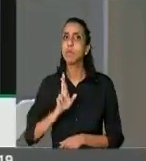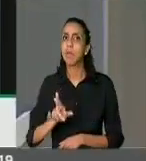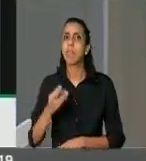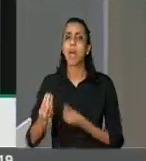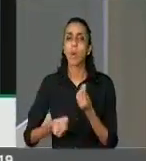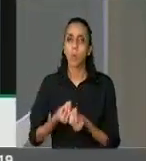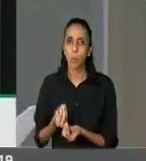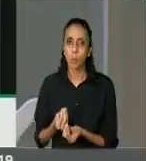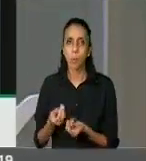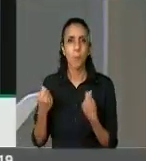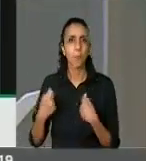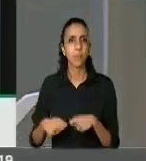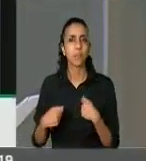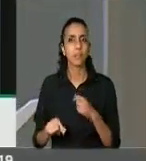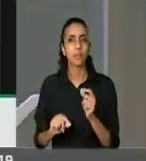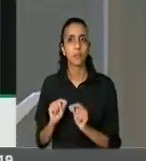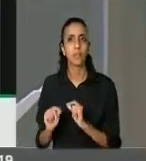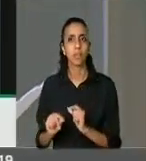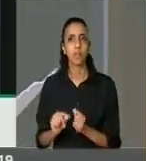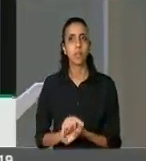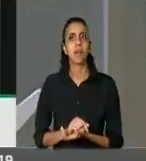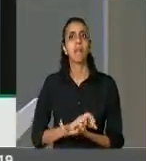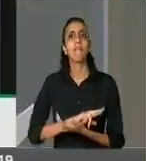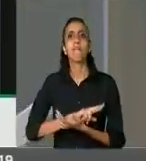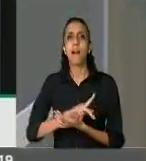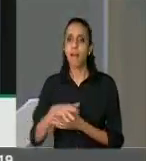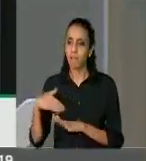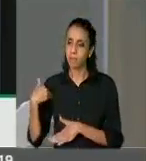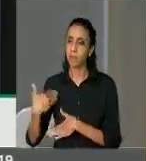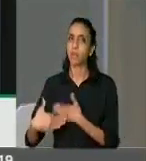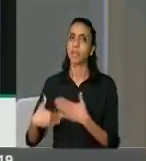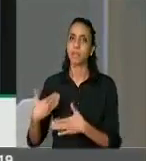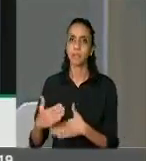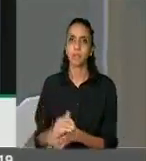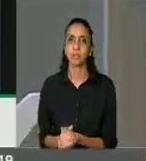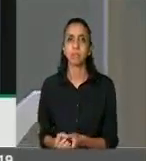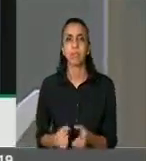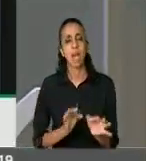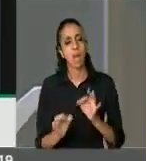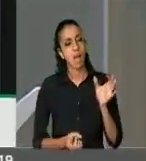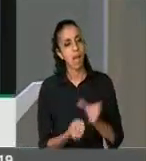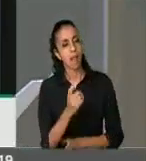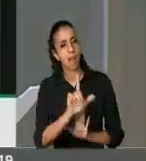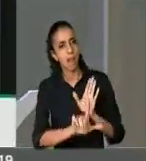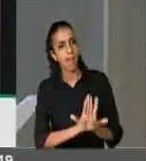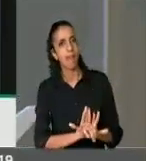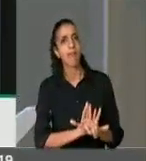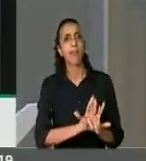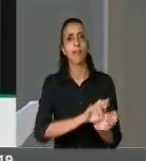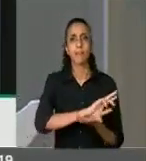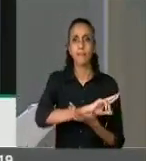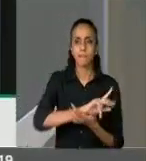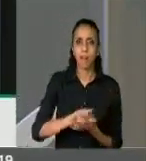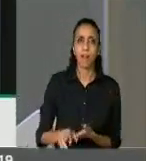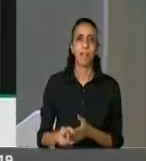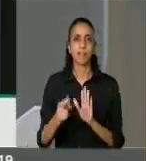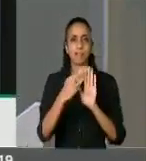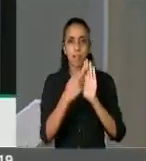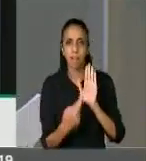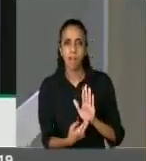foram necessários diversos passos. Criação de leis, ordens de serviço, instituição normativa,